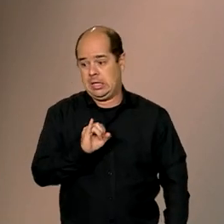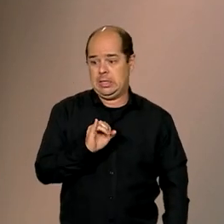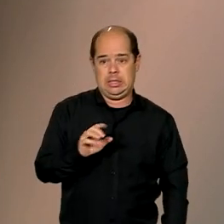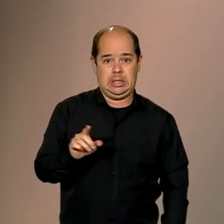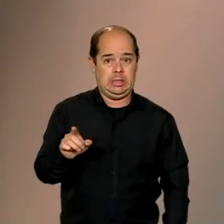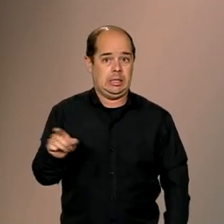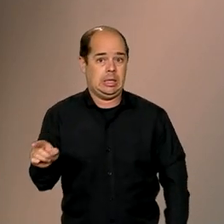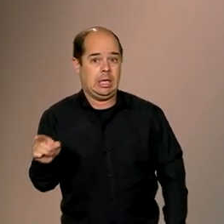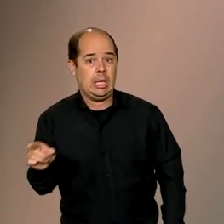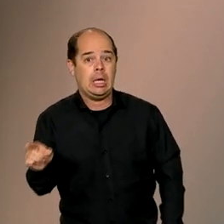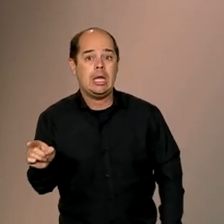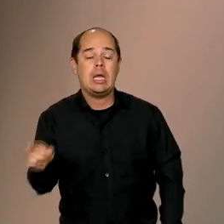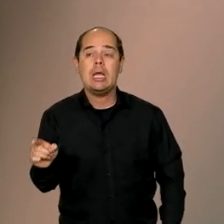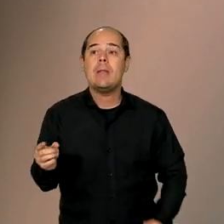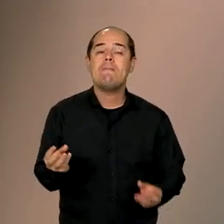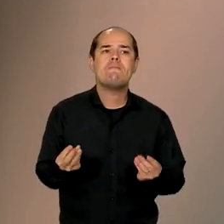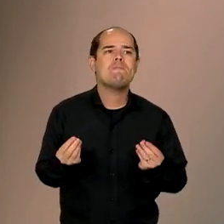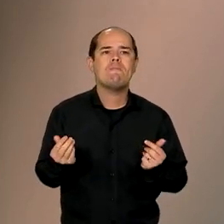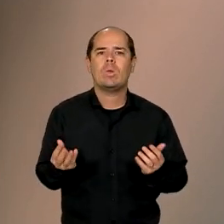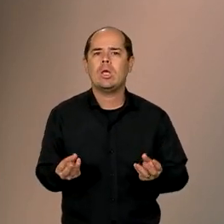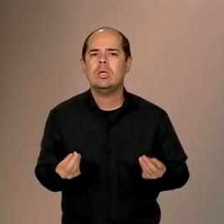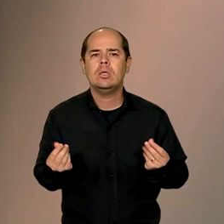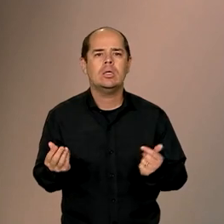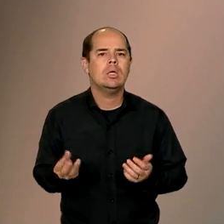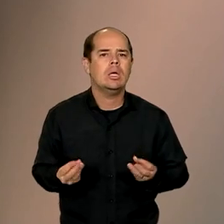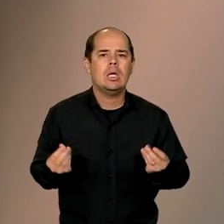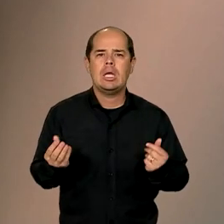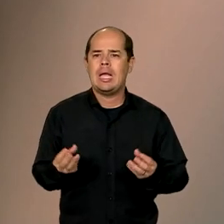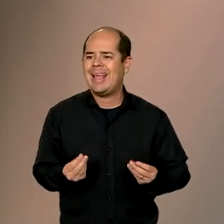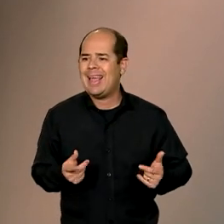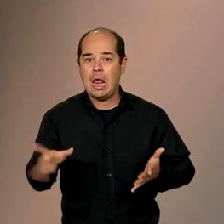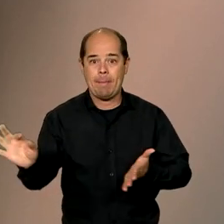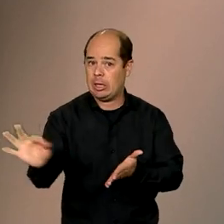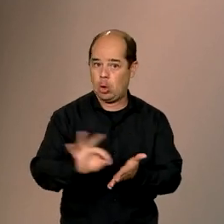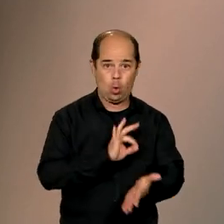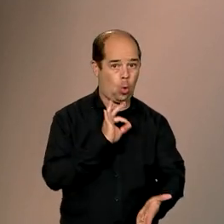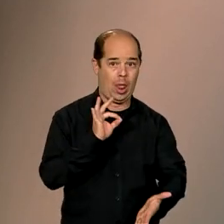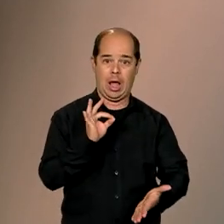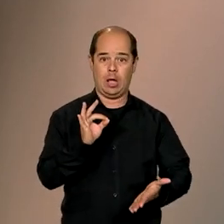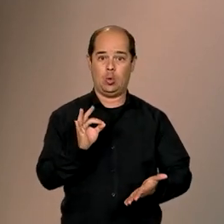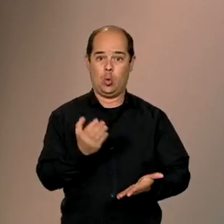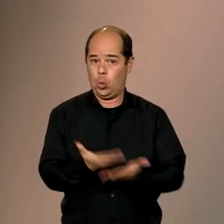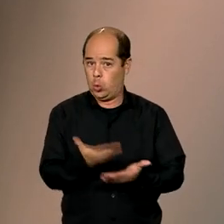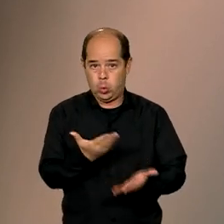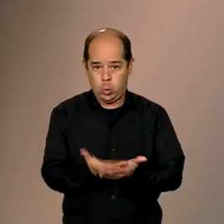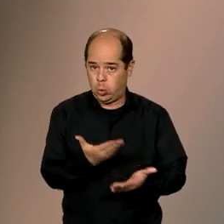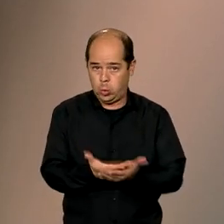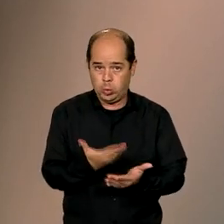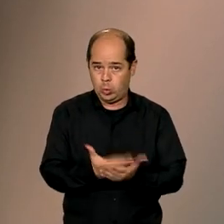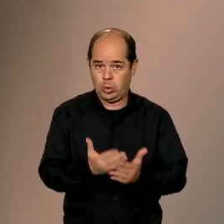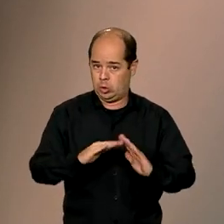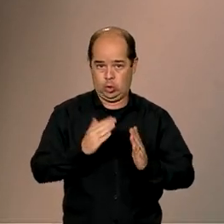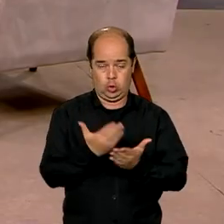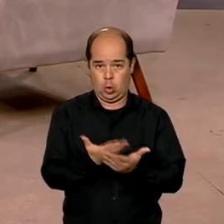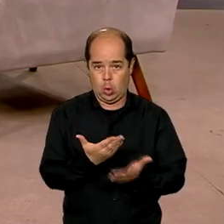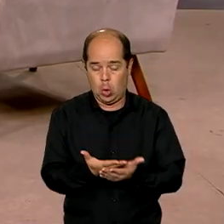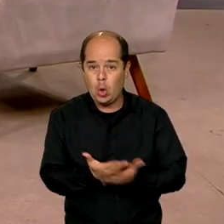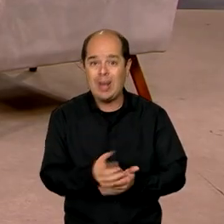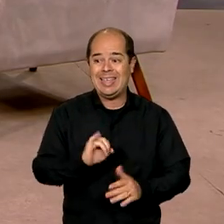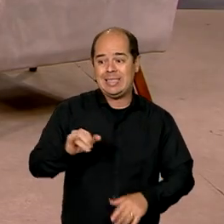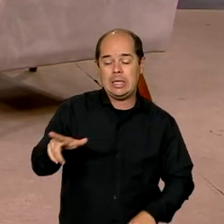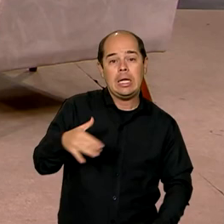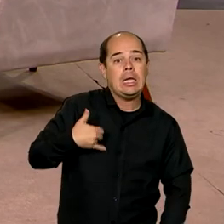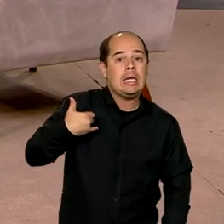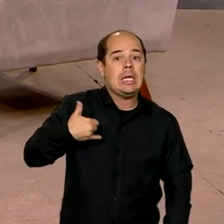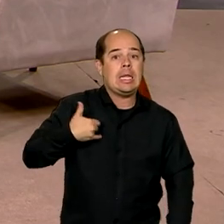passar, estar matriculado para a educação formal. Se ele já tem a idade, a partir dos 14